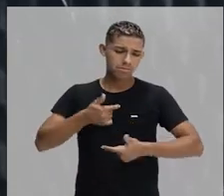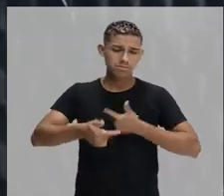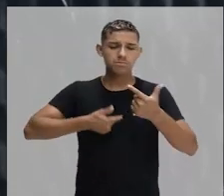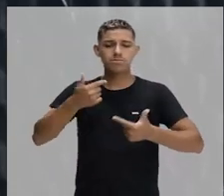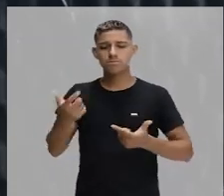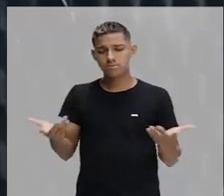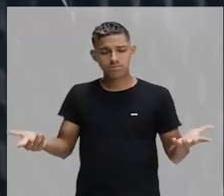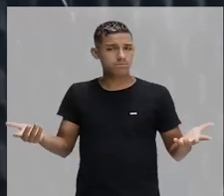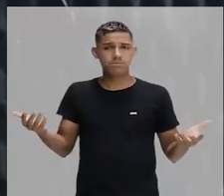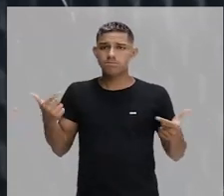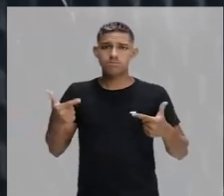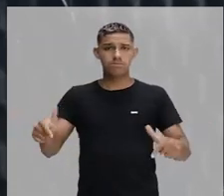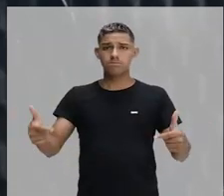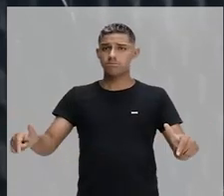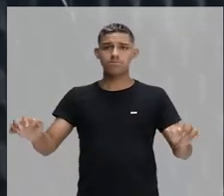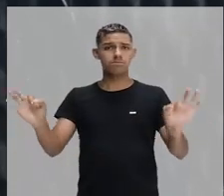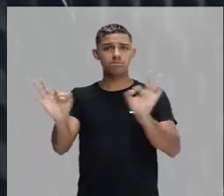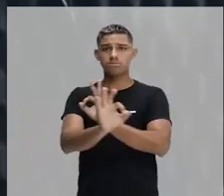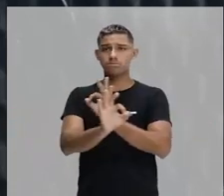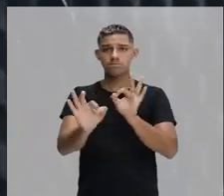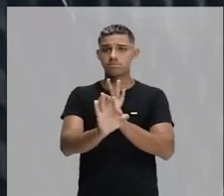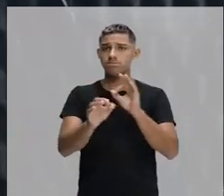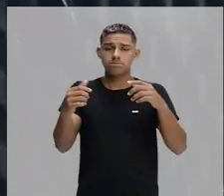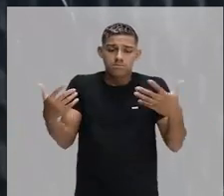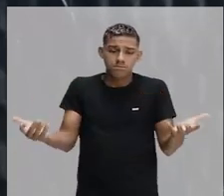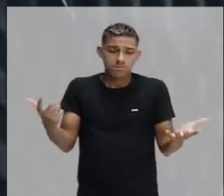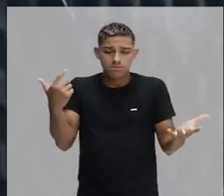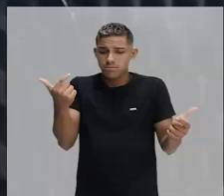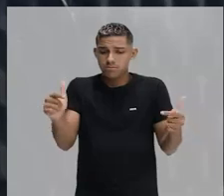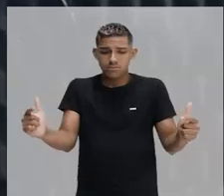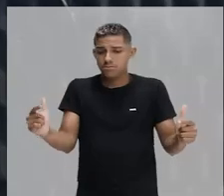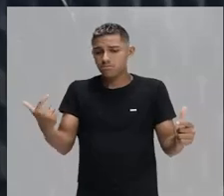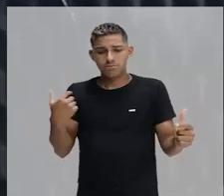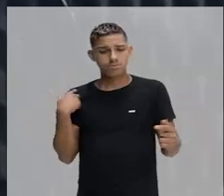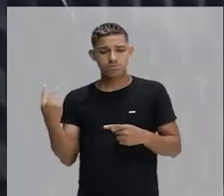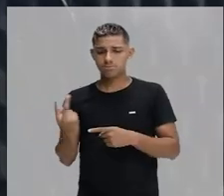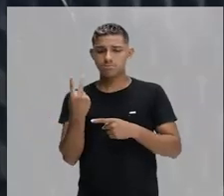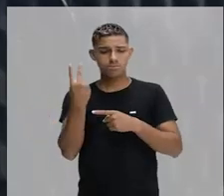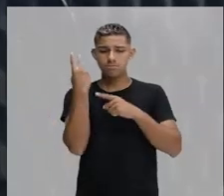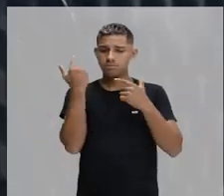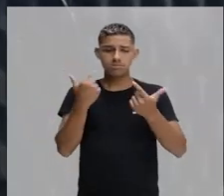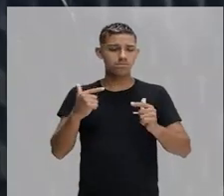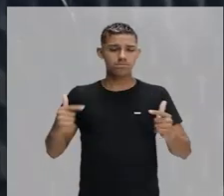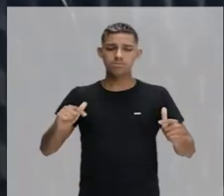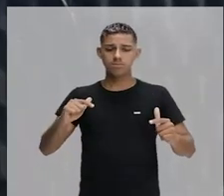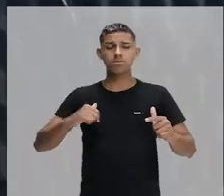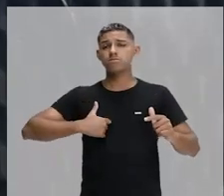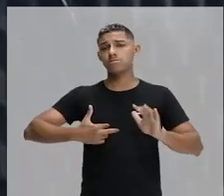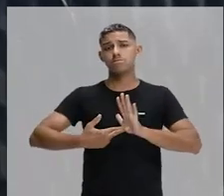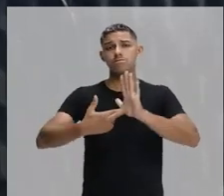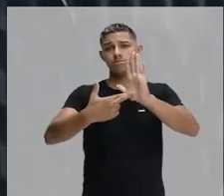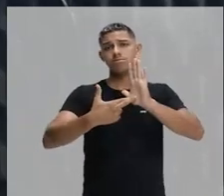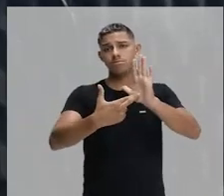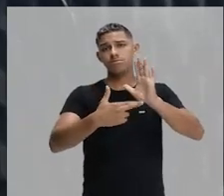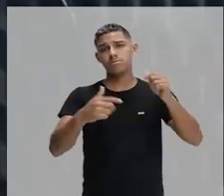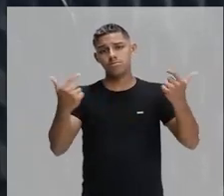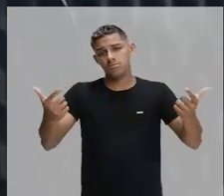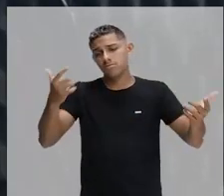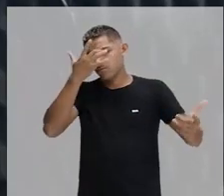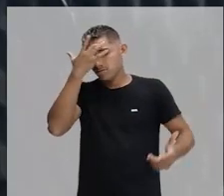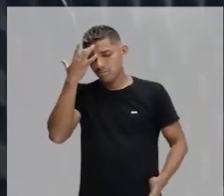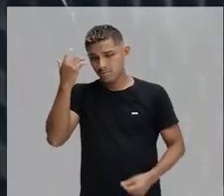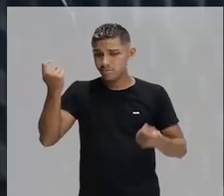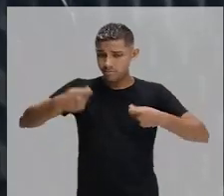batalha e, às vezes, não tem esse... A gente não é valorizado, não é bem representado por quem